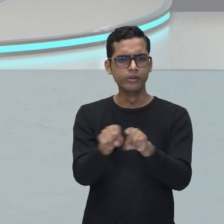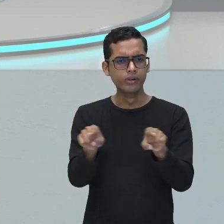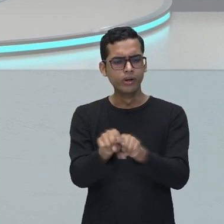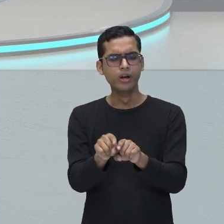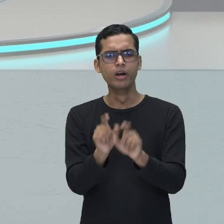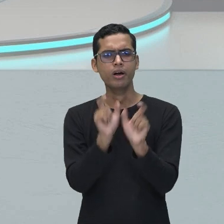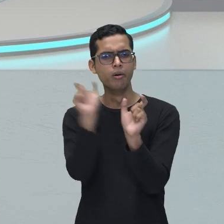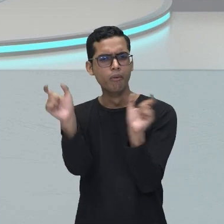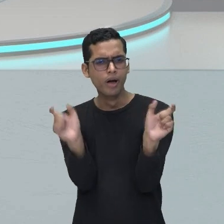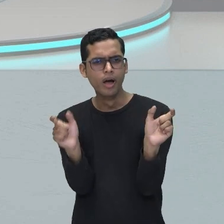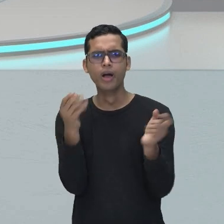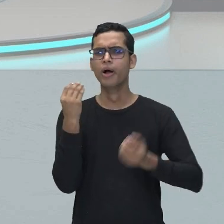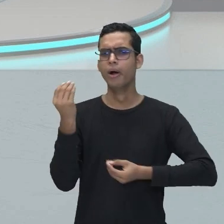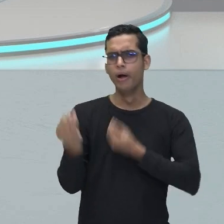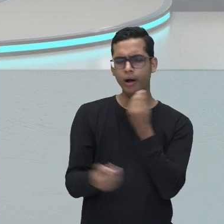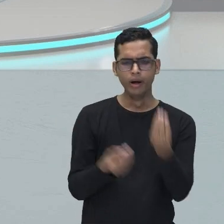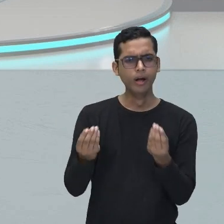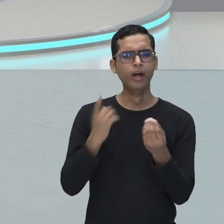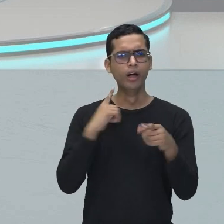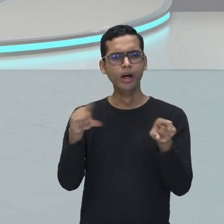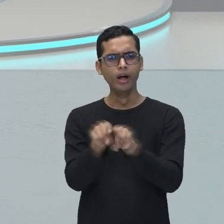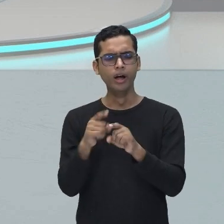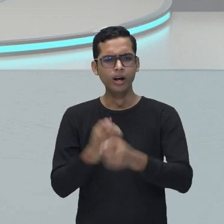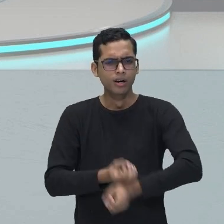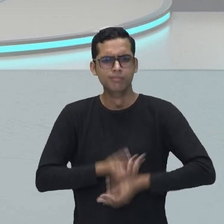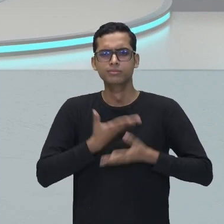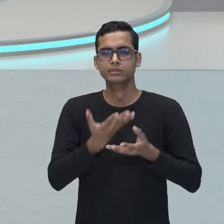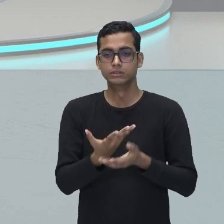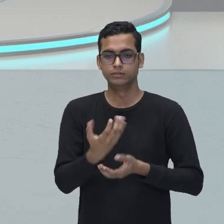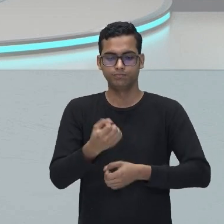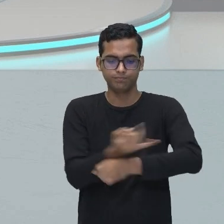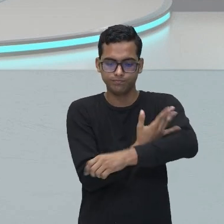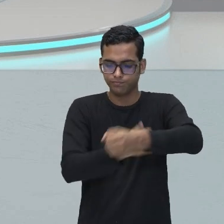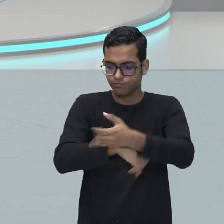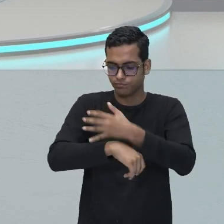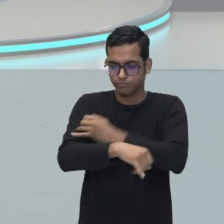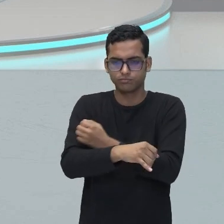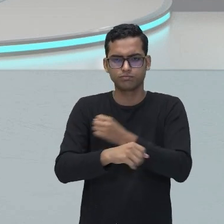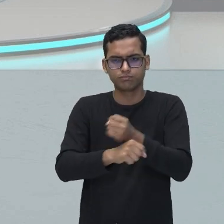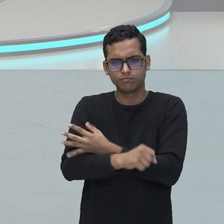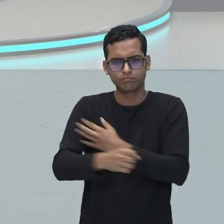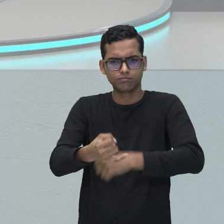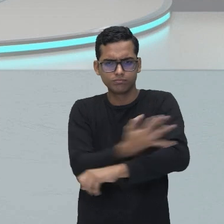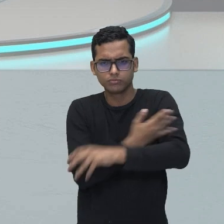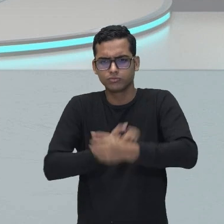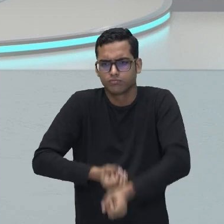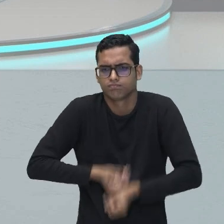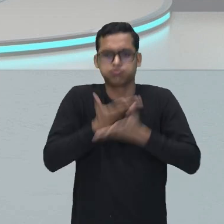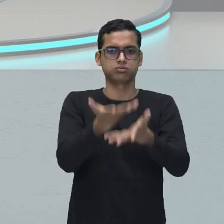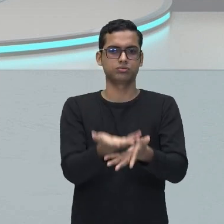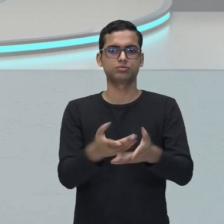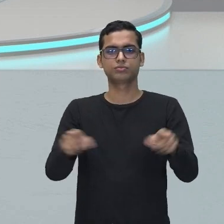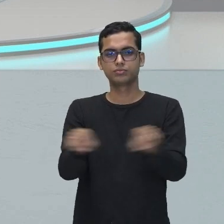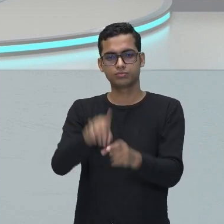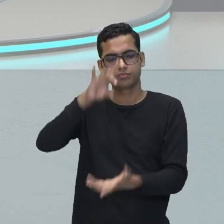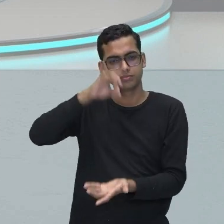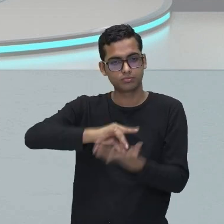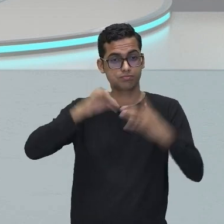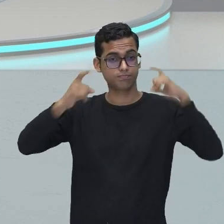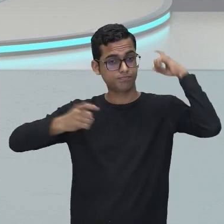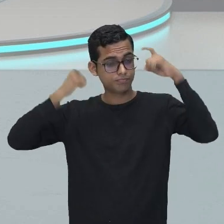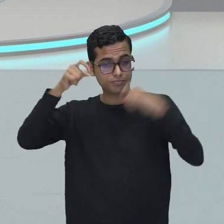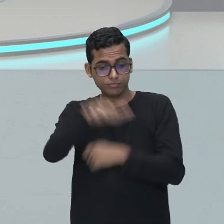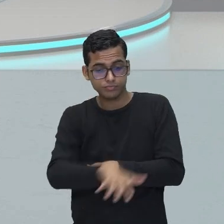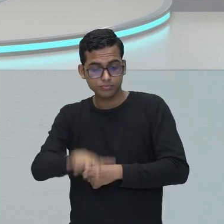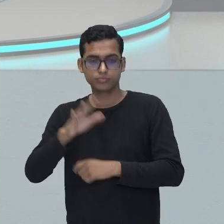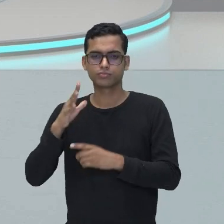palavras de forma que externe o sentimento do eu lírico. Então, há, sim, uma preocupação em